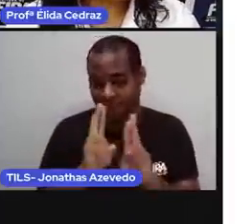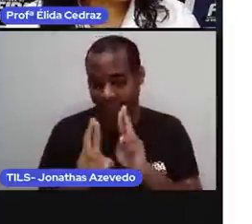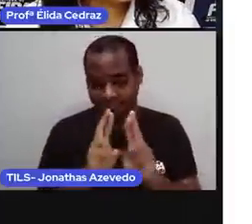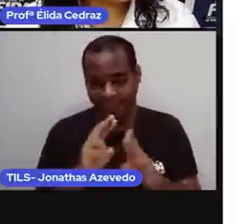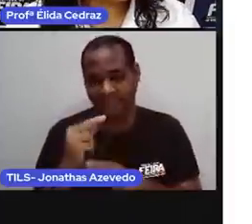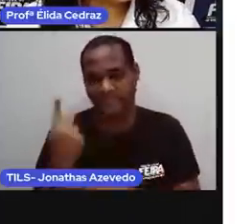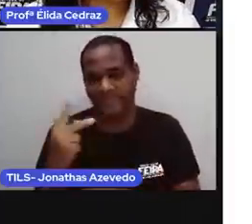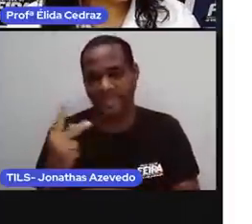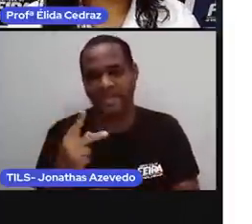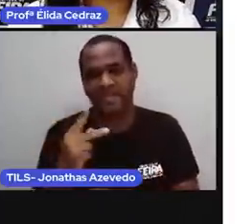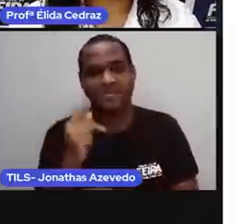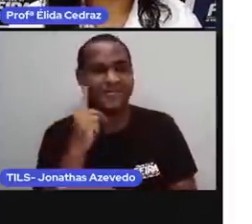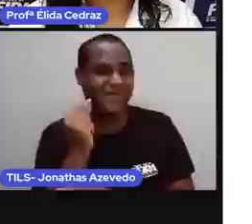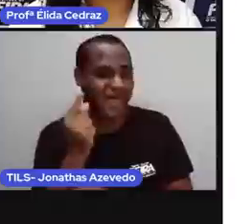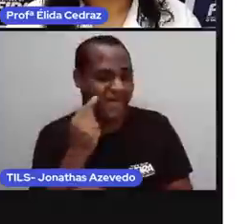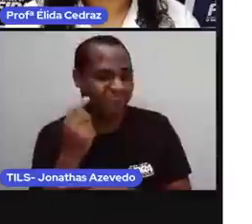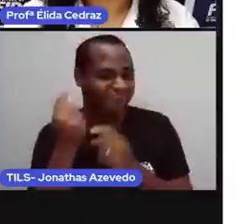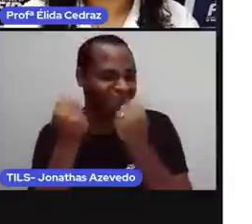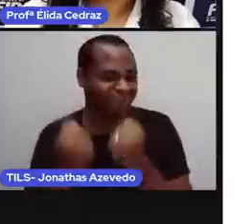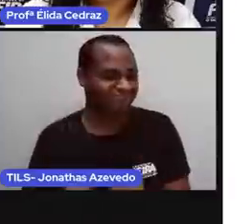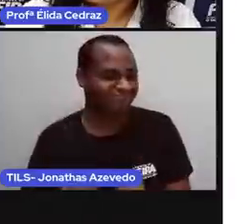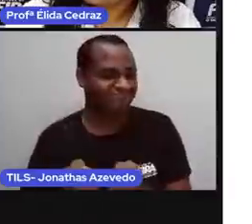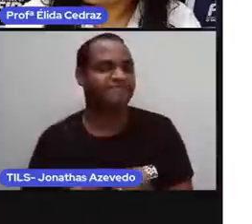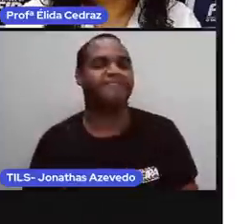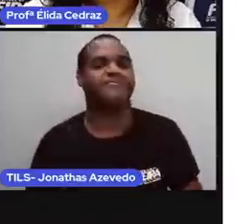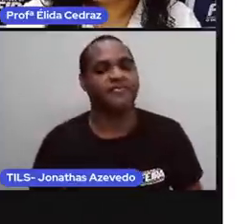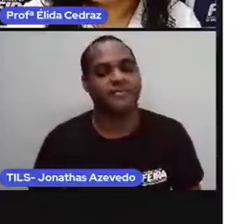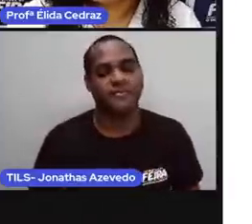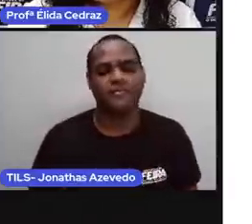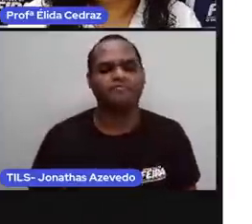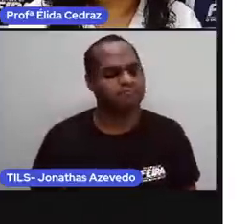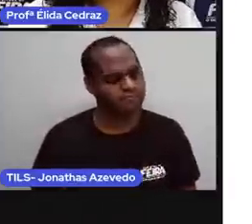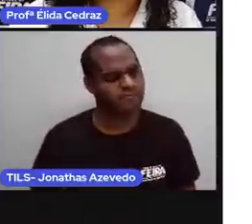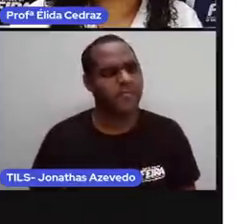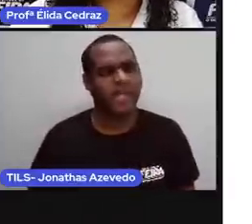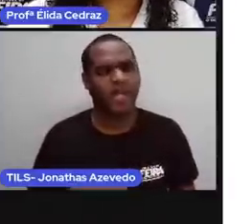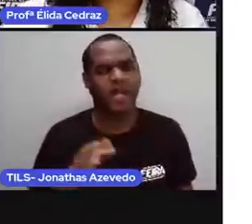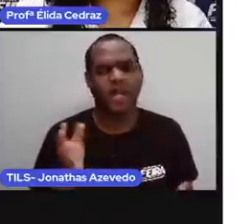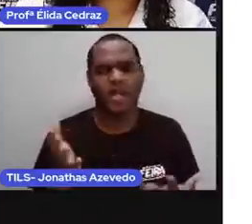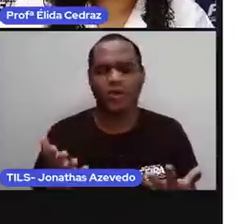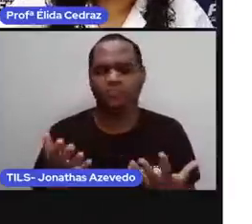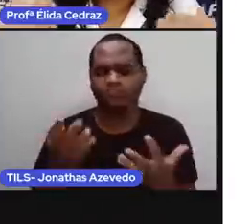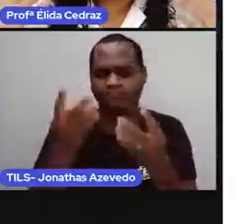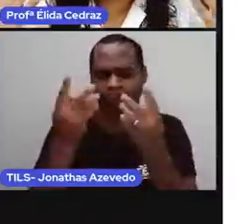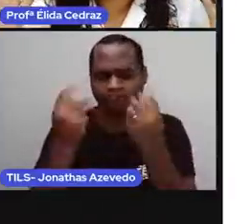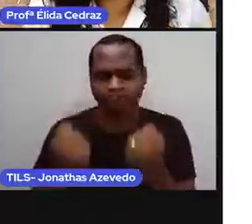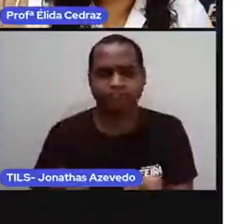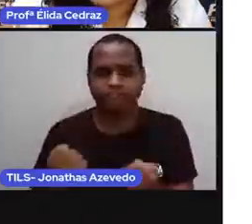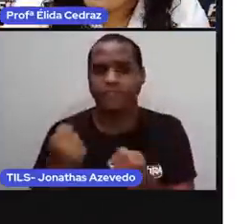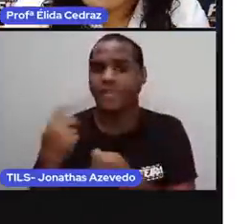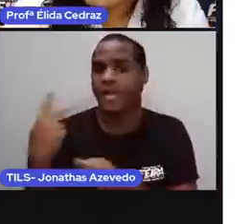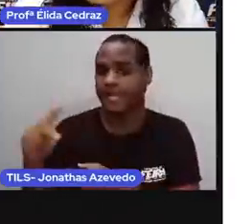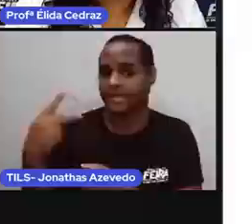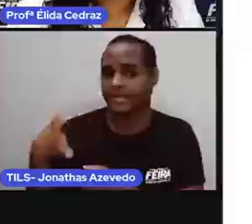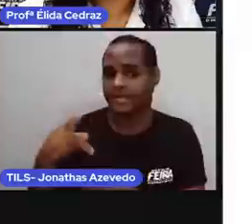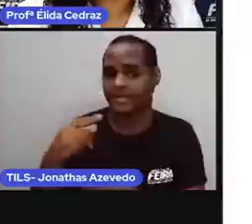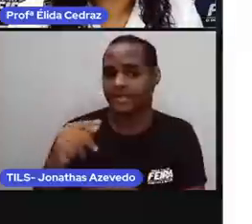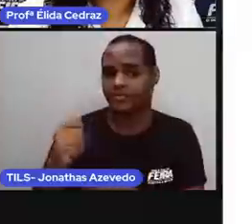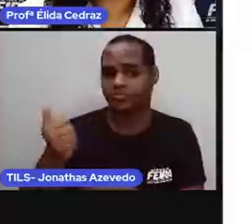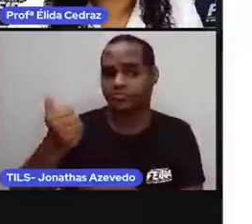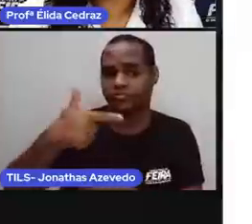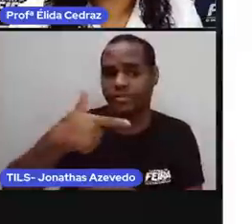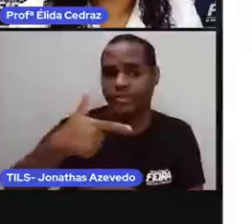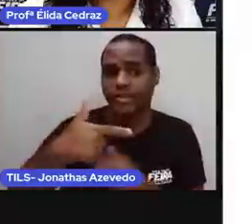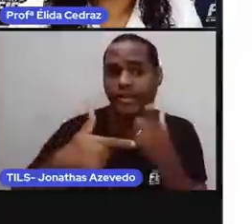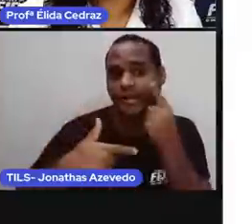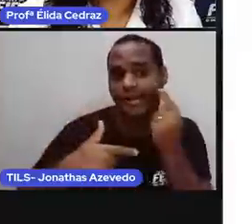quindim é mais pesado. Mas quantos quilos quindim tem a mais do